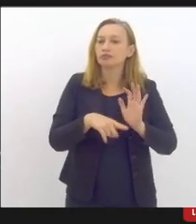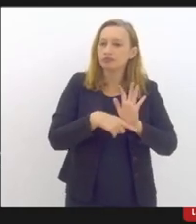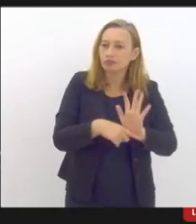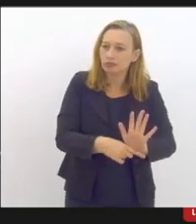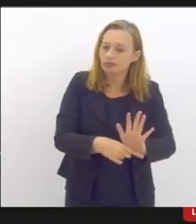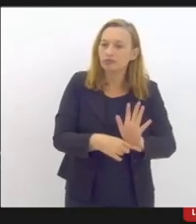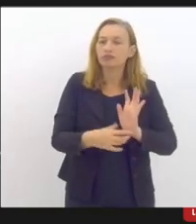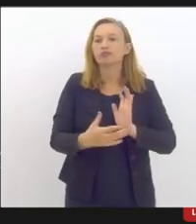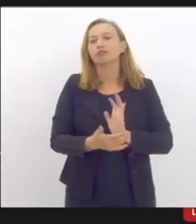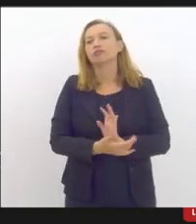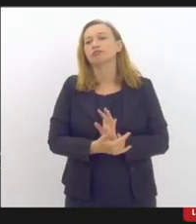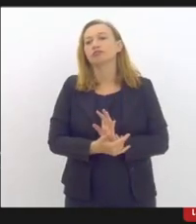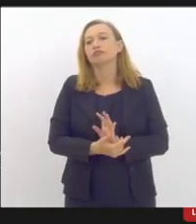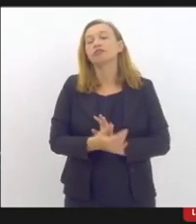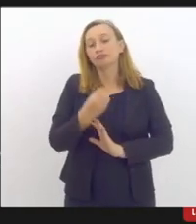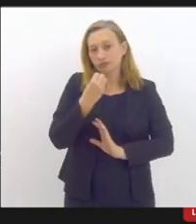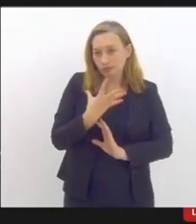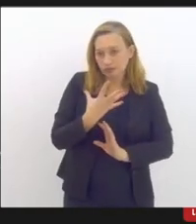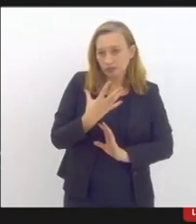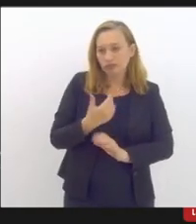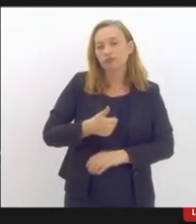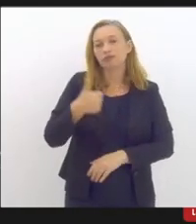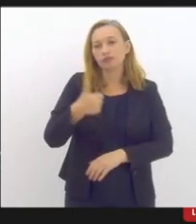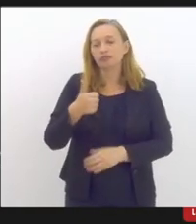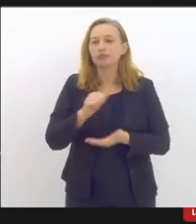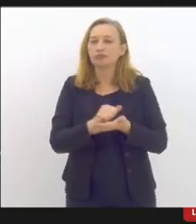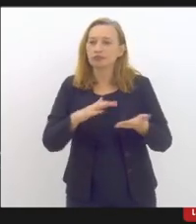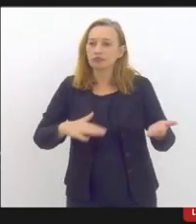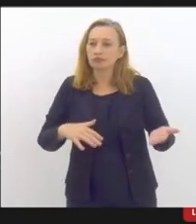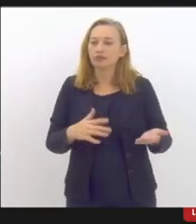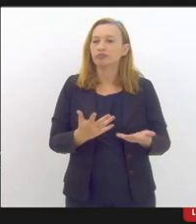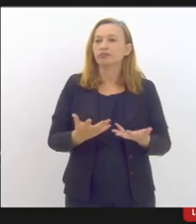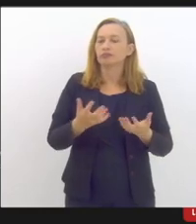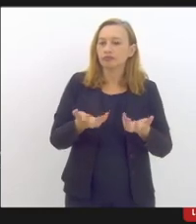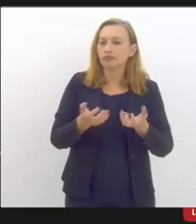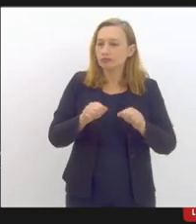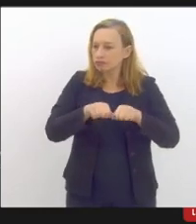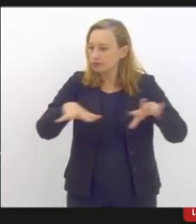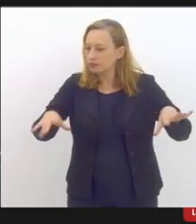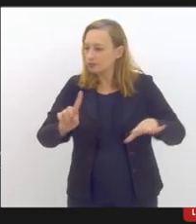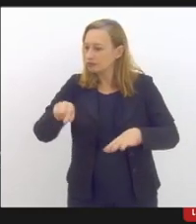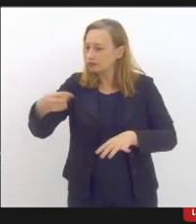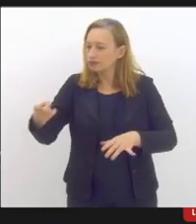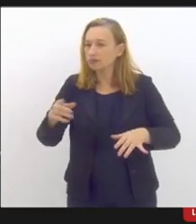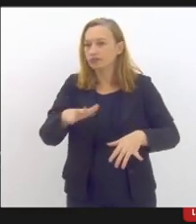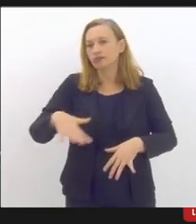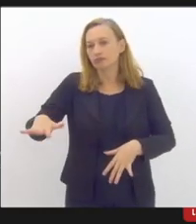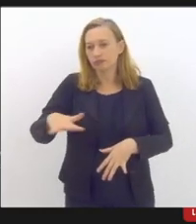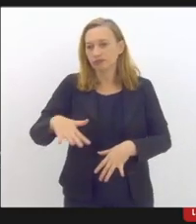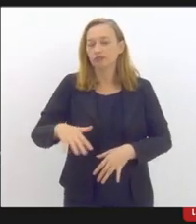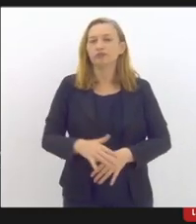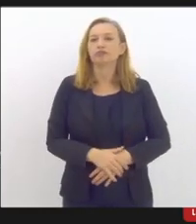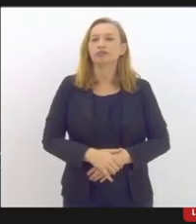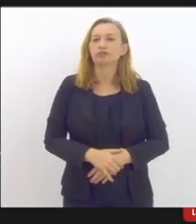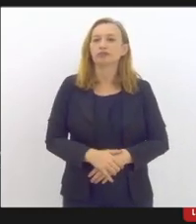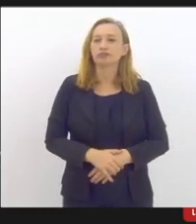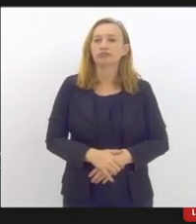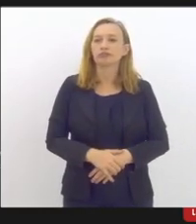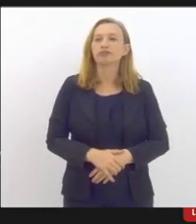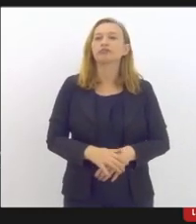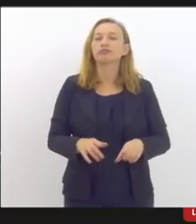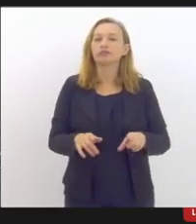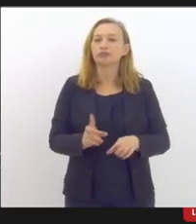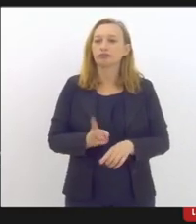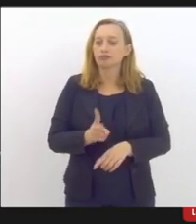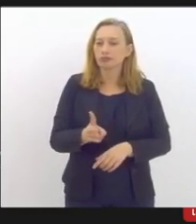e foi muito boa essa primeira atividade a gente pretende ampliar para outras unidades e a gente tem feito também